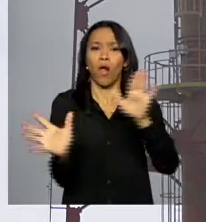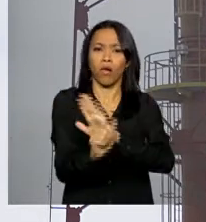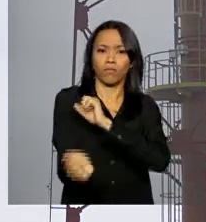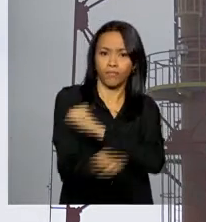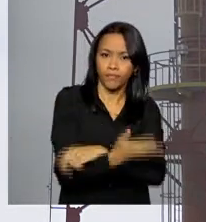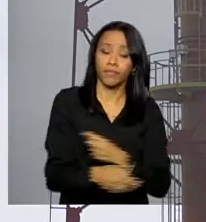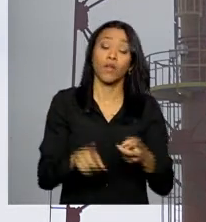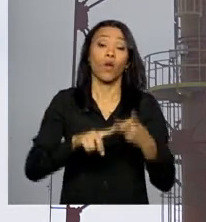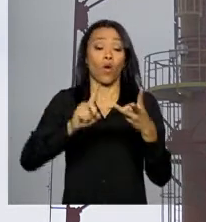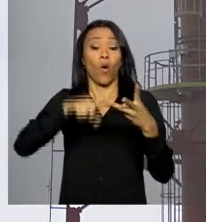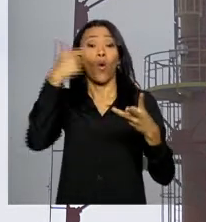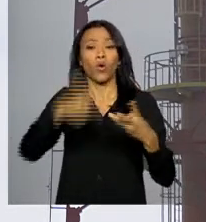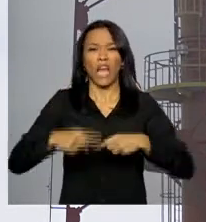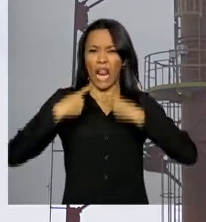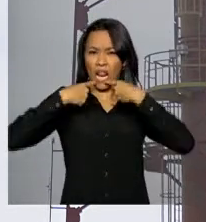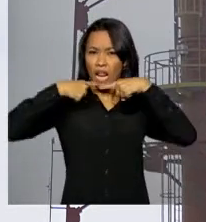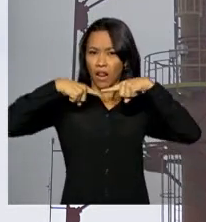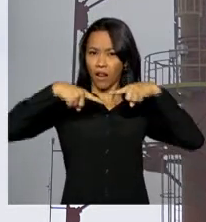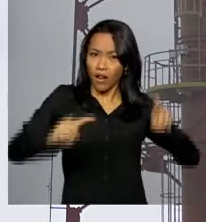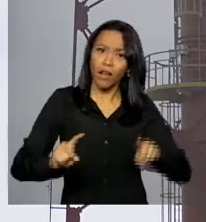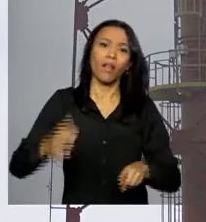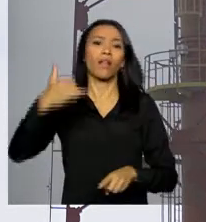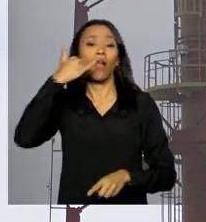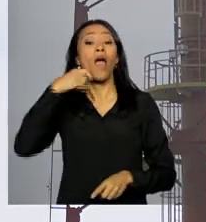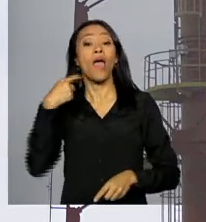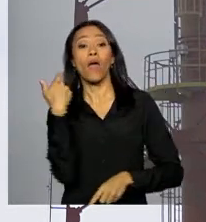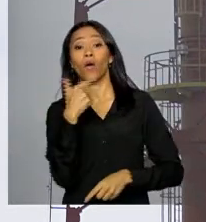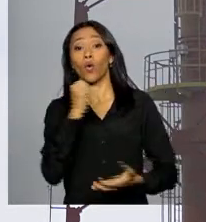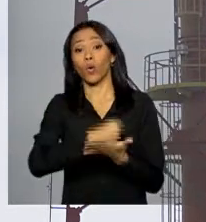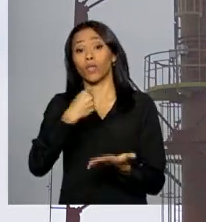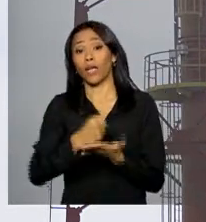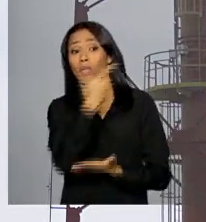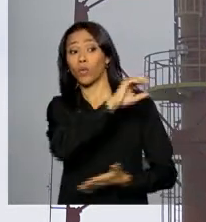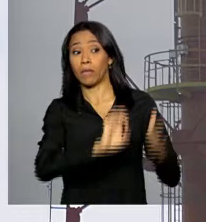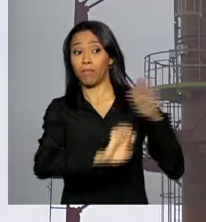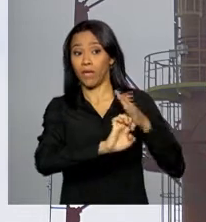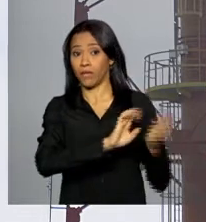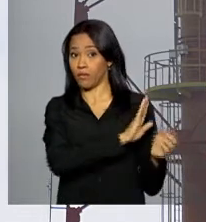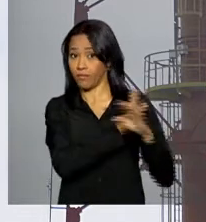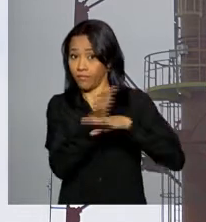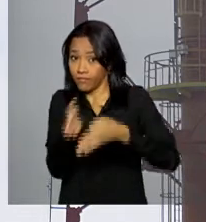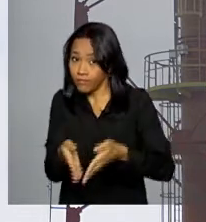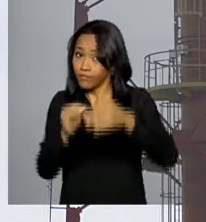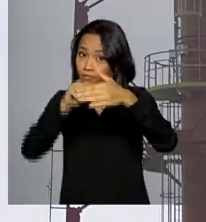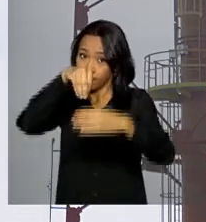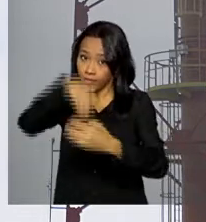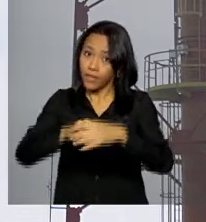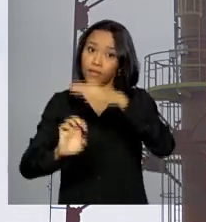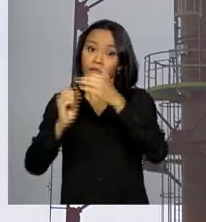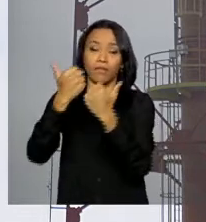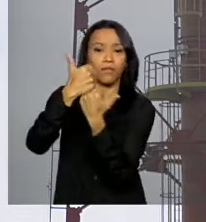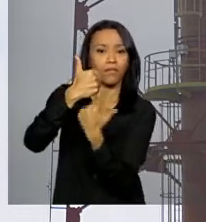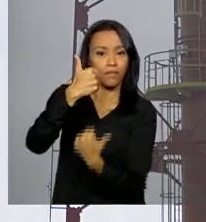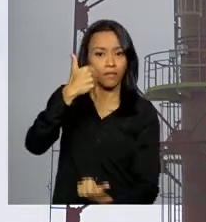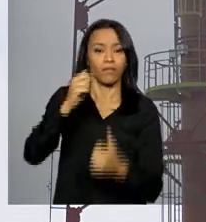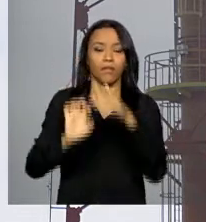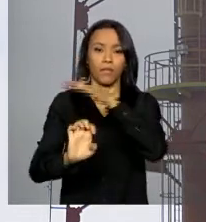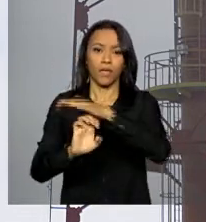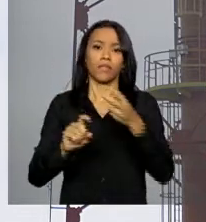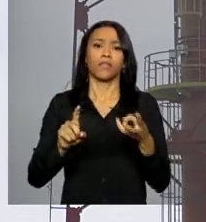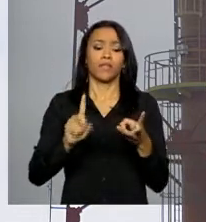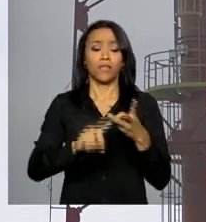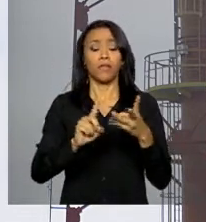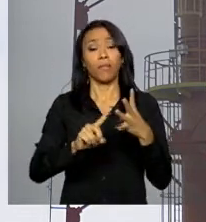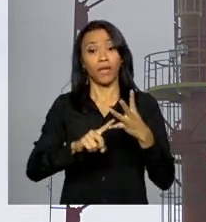denúncia passou a ser operado por uma empresa terceirizada. Novos investimentos são discutidos por um comitê antes de